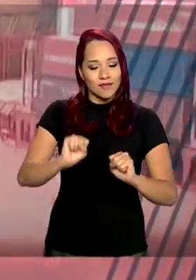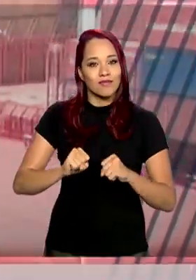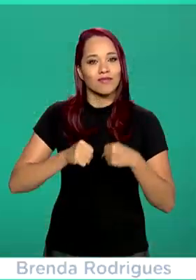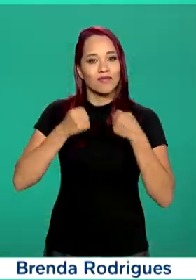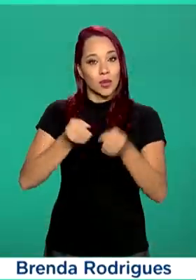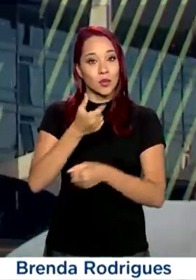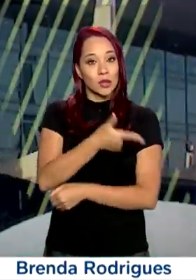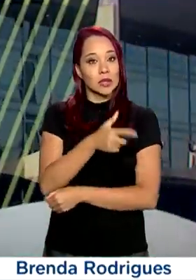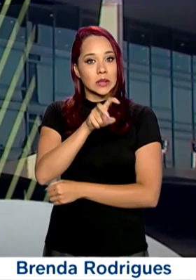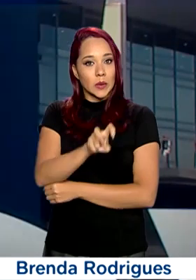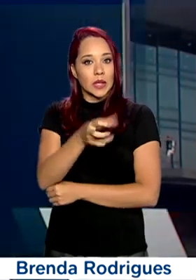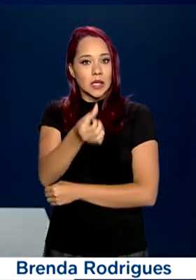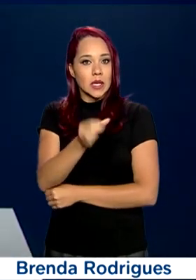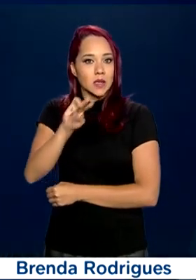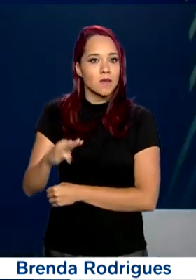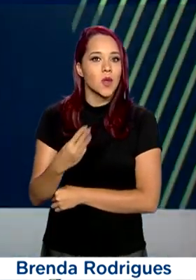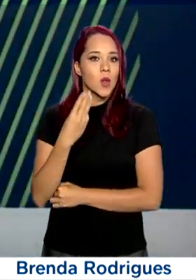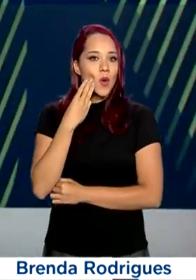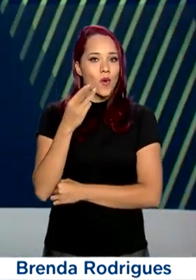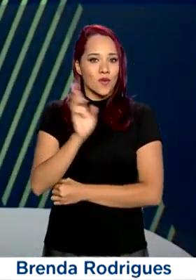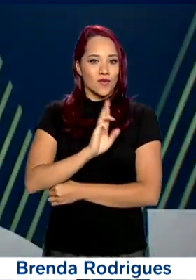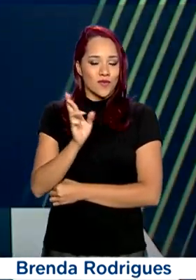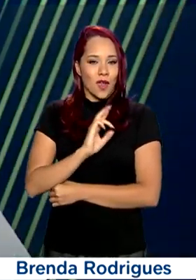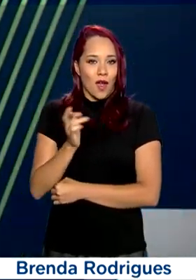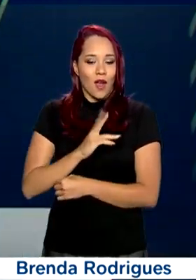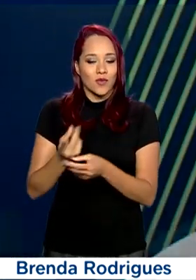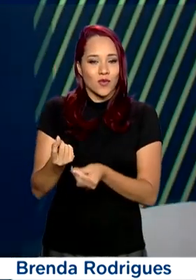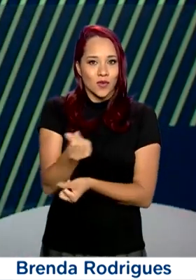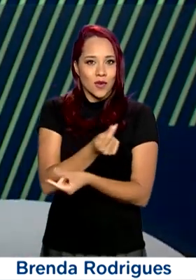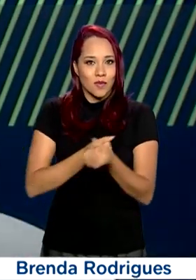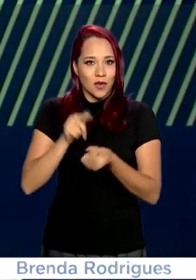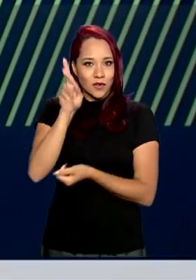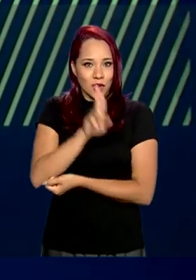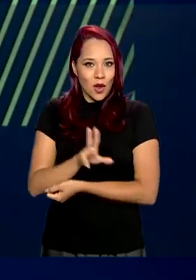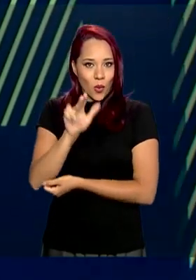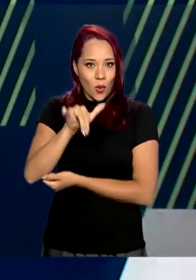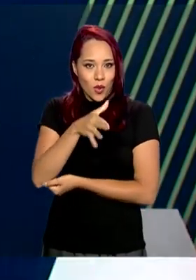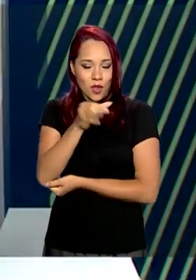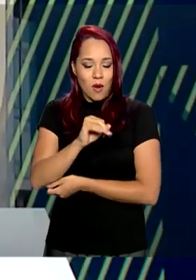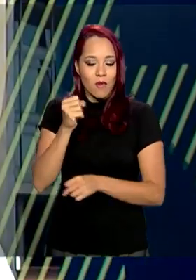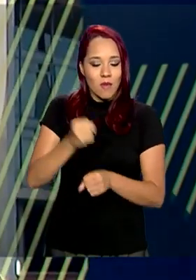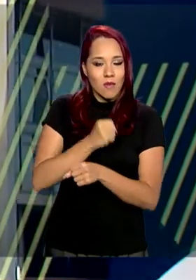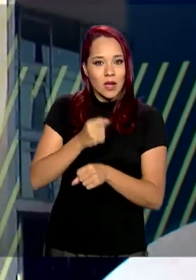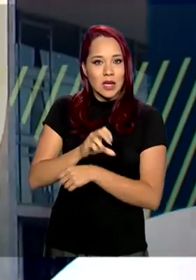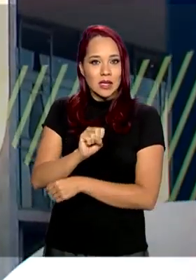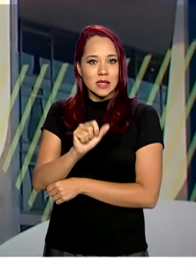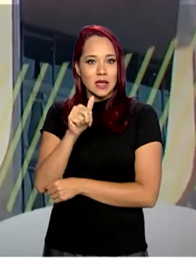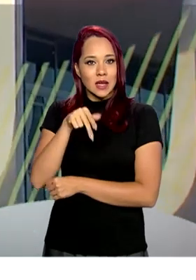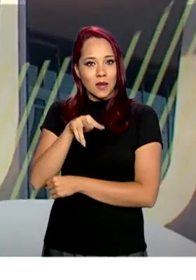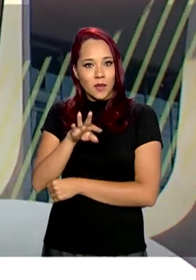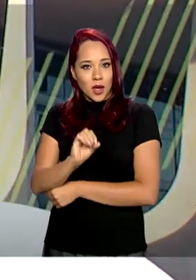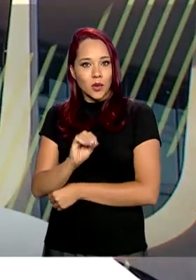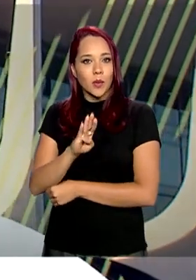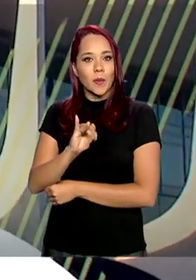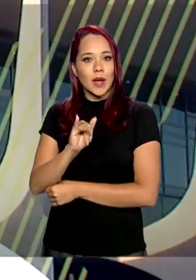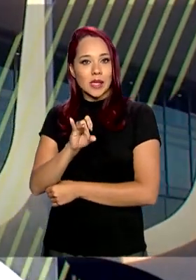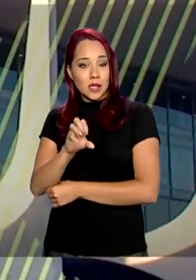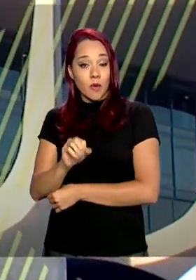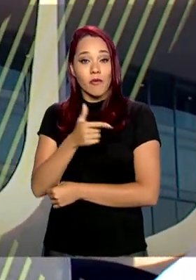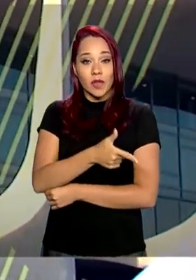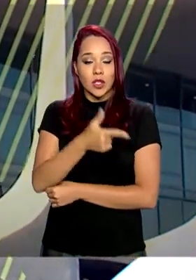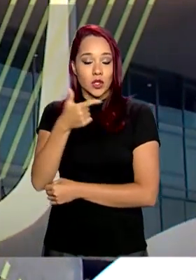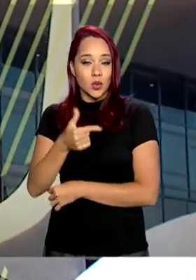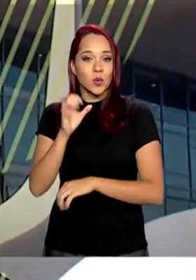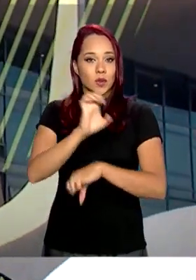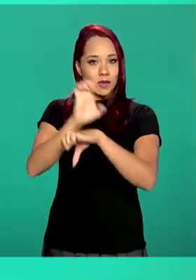256 milhões de reais do Orçamento Geral da União para obras de saneamento básico. 21 estados e o